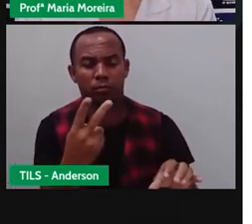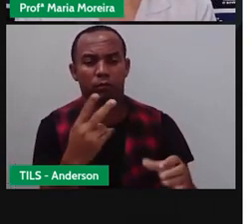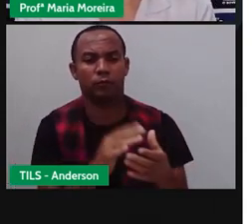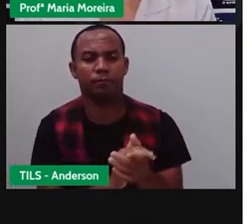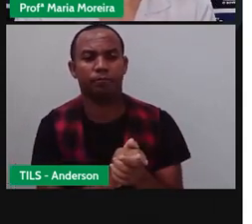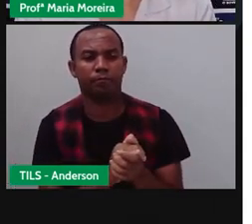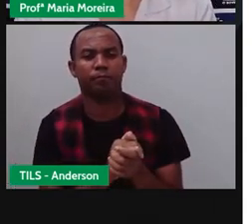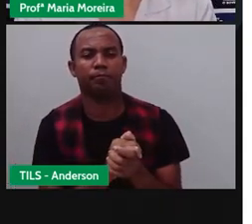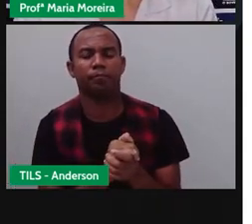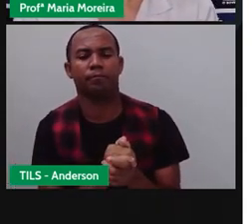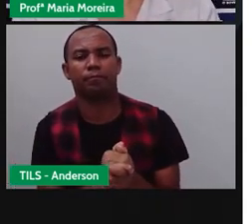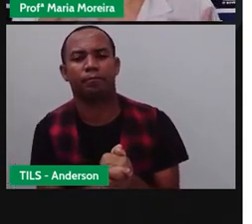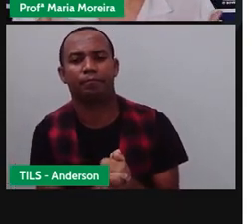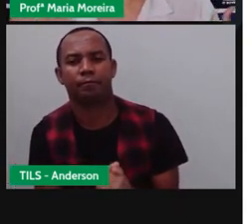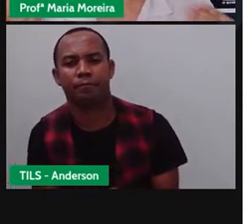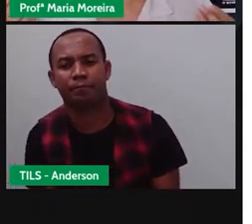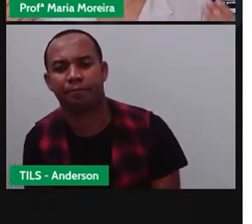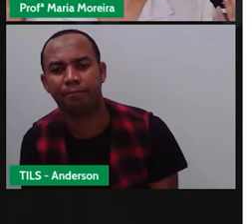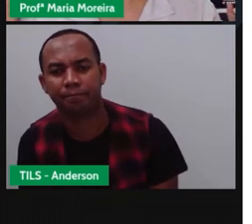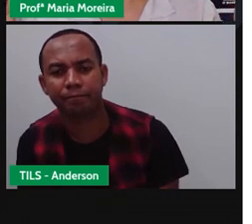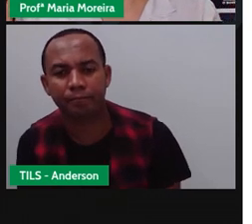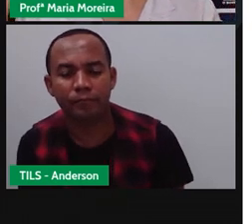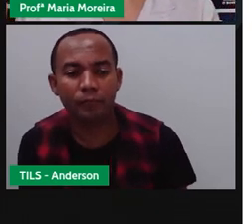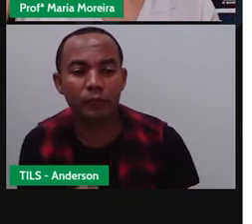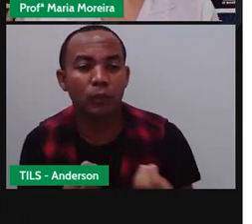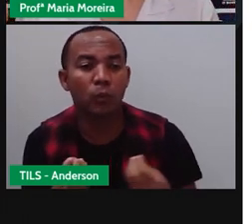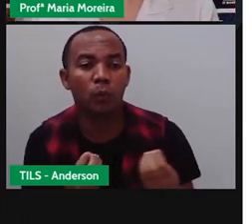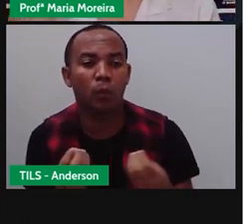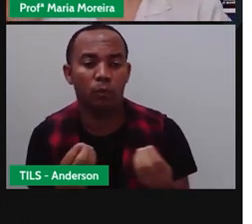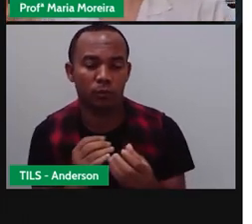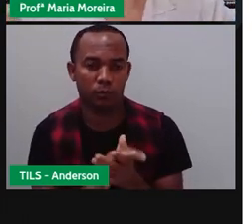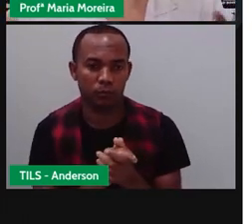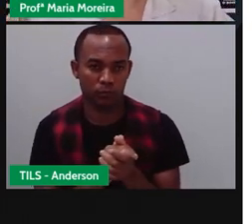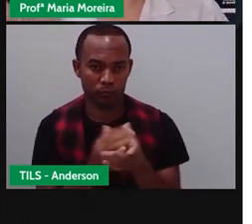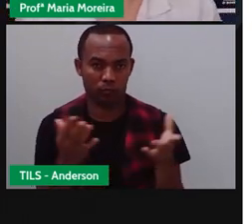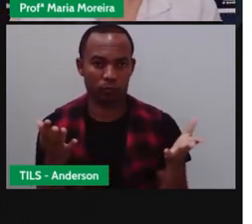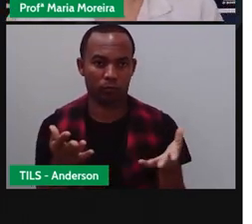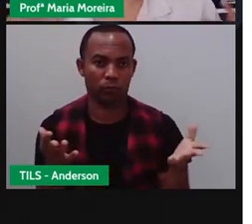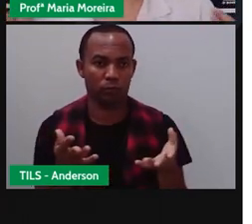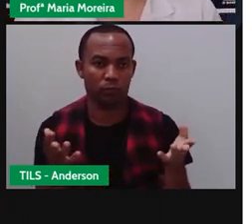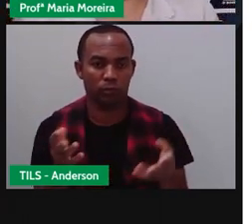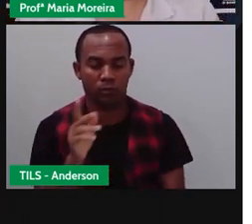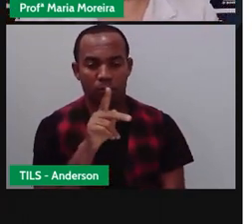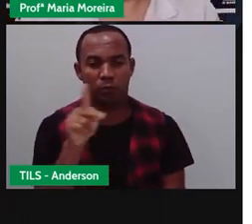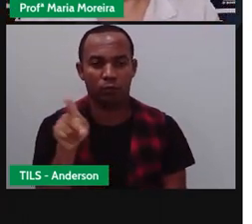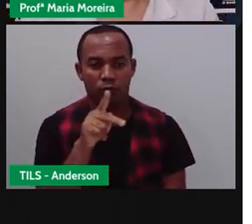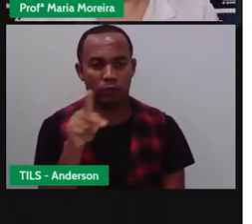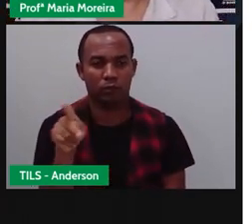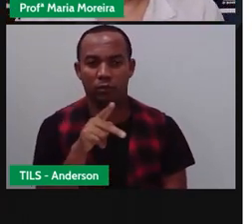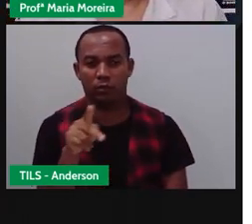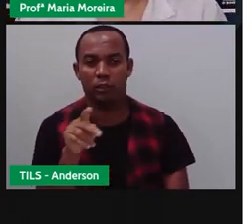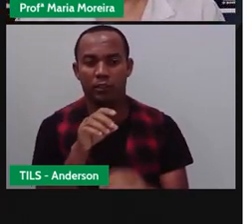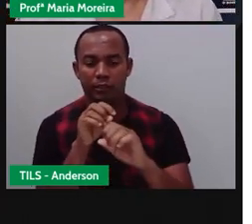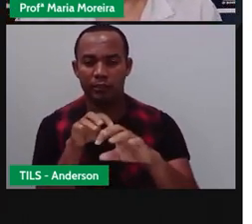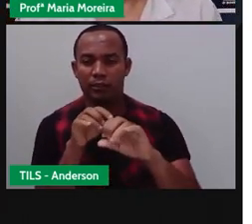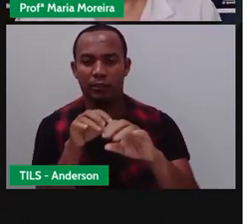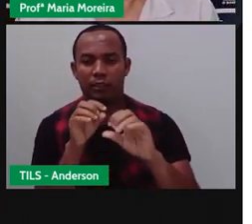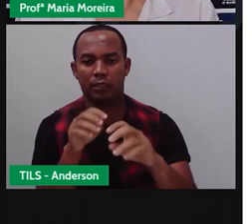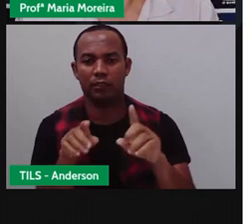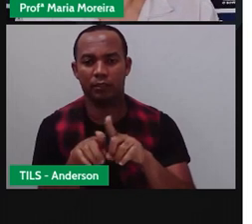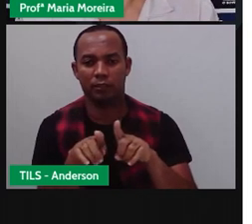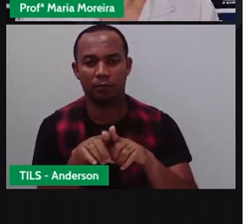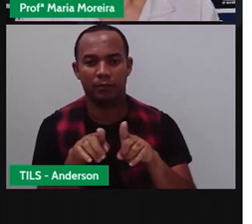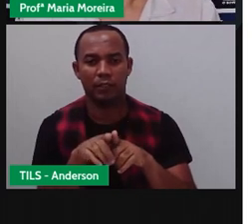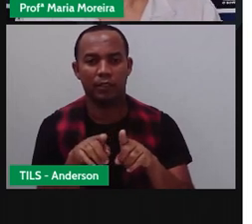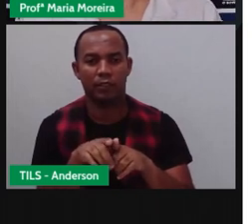relação à moto? Para criar um problema. Então, hoje a Pro tá aqui para incentivar vocês a escreverem.